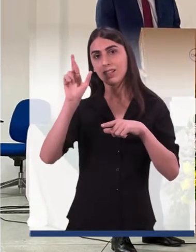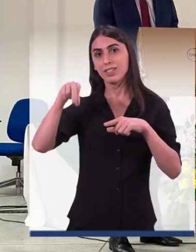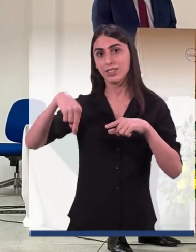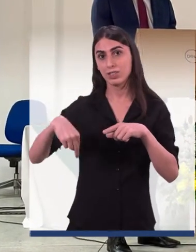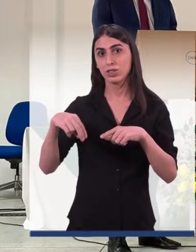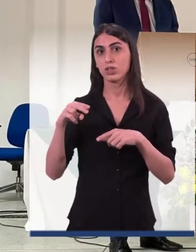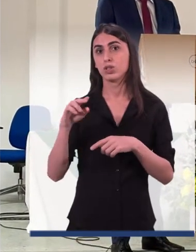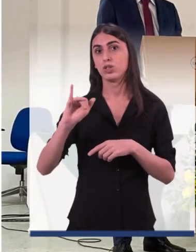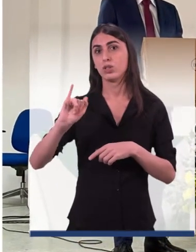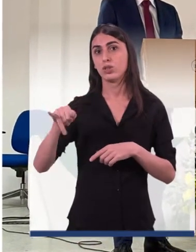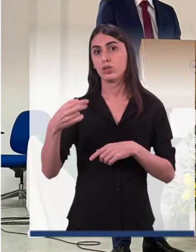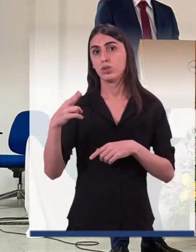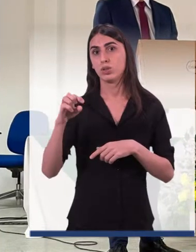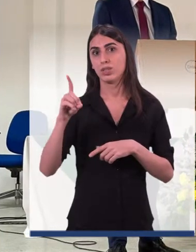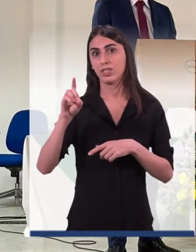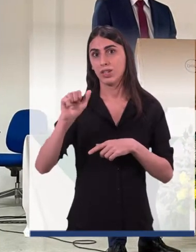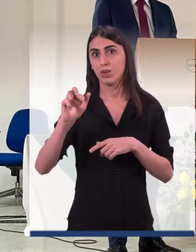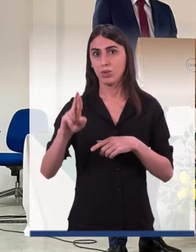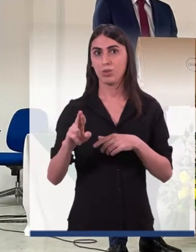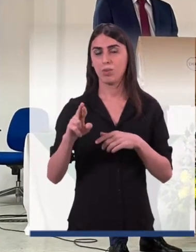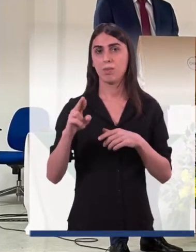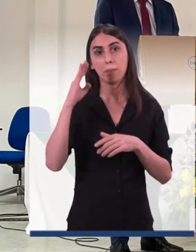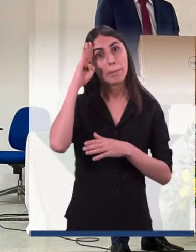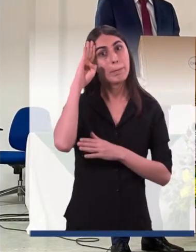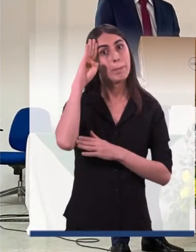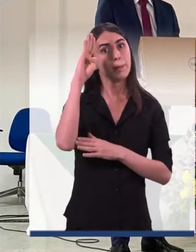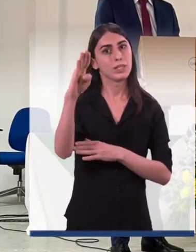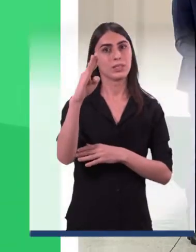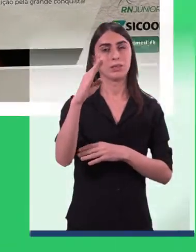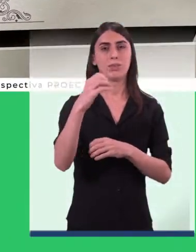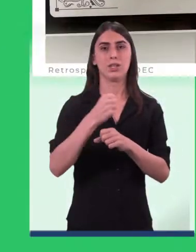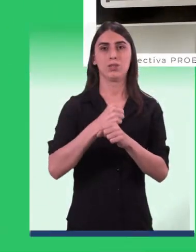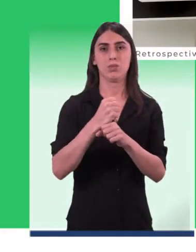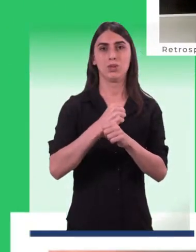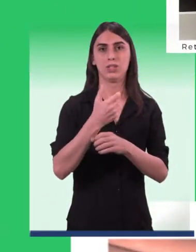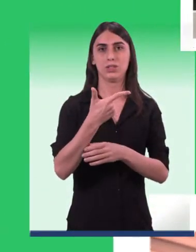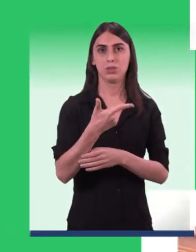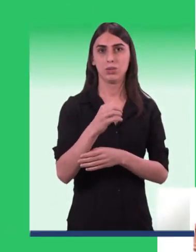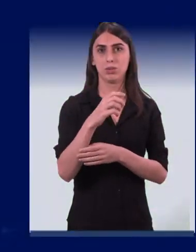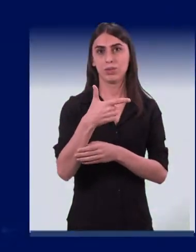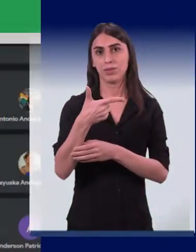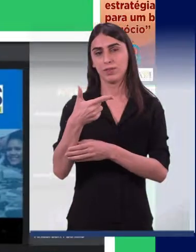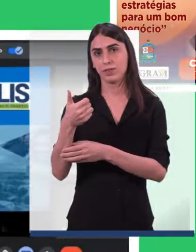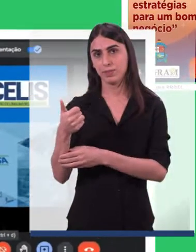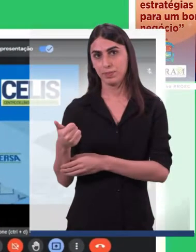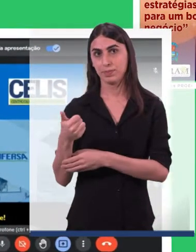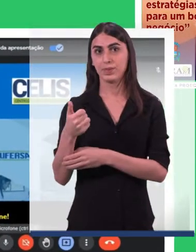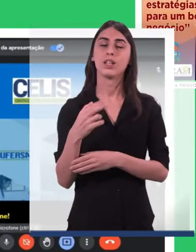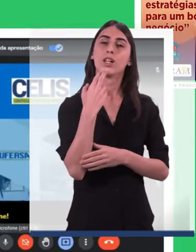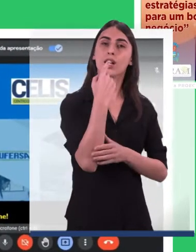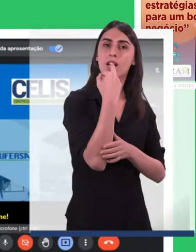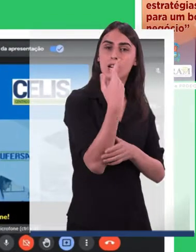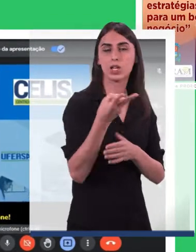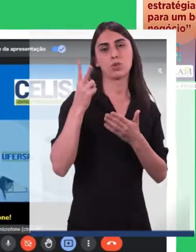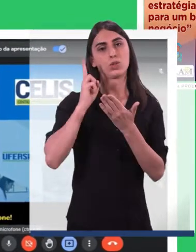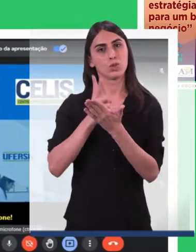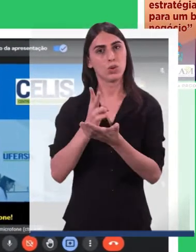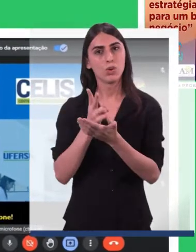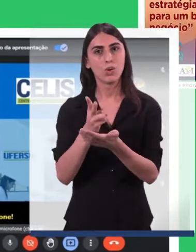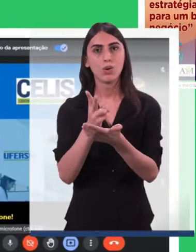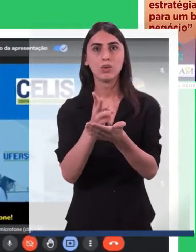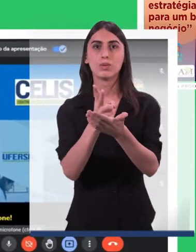RN Júnior, como a Instituição de Ensino Superior Júnior em 2021. O Centro de Línguas do Semiárido